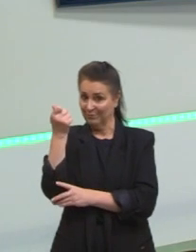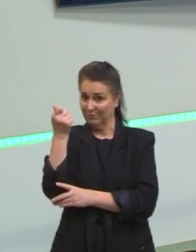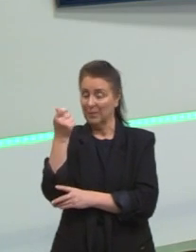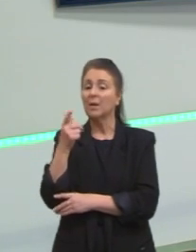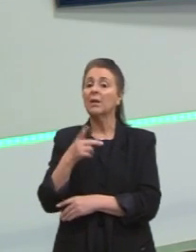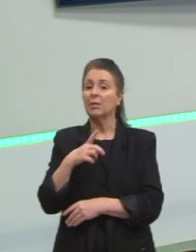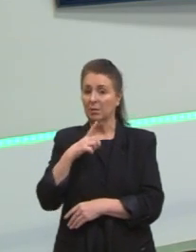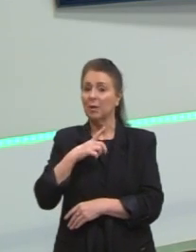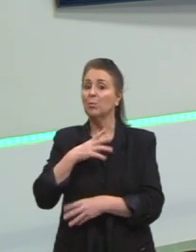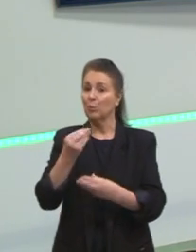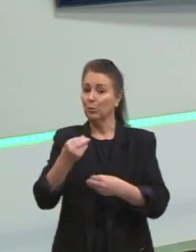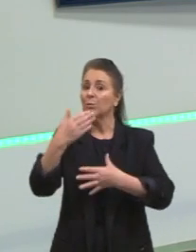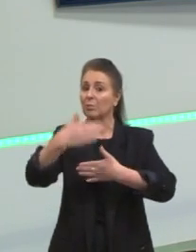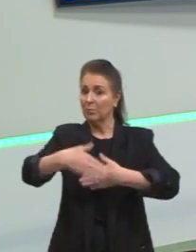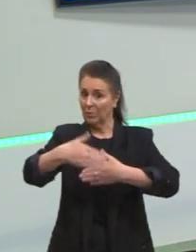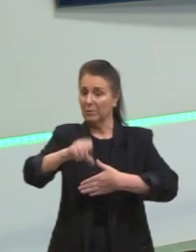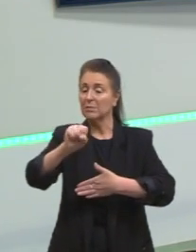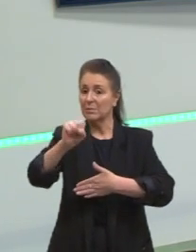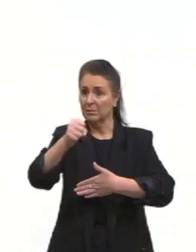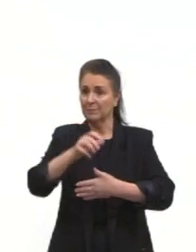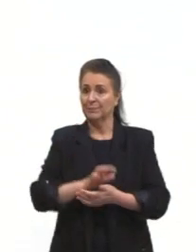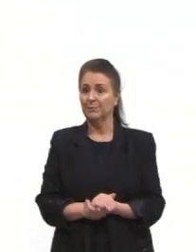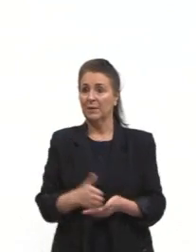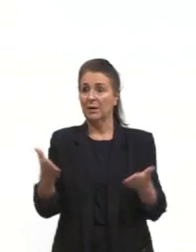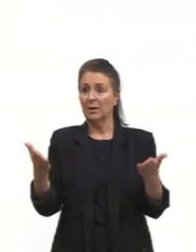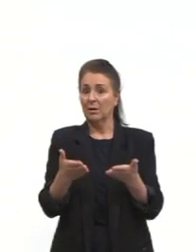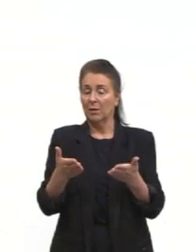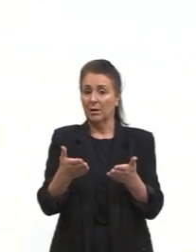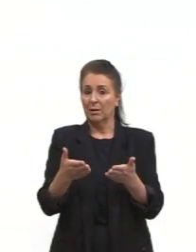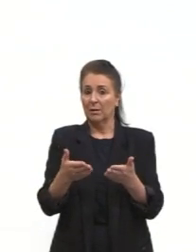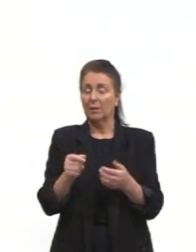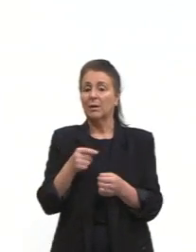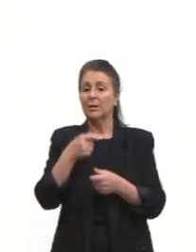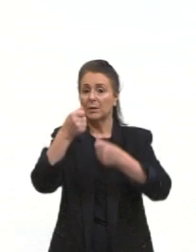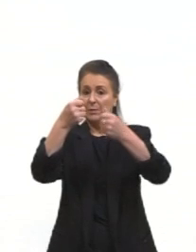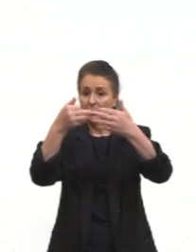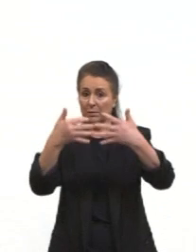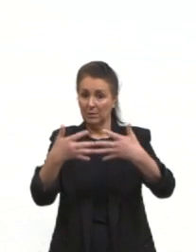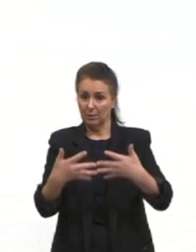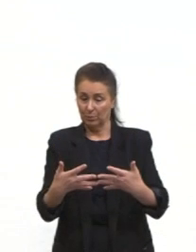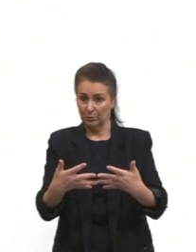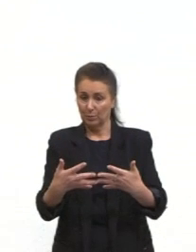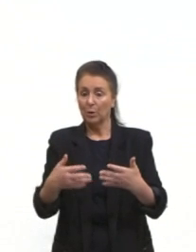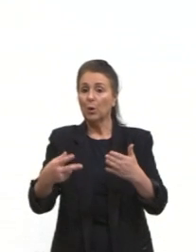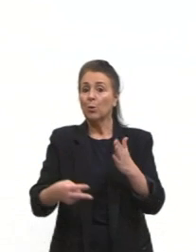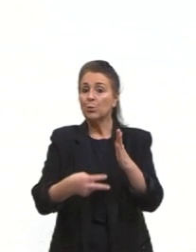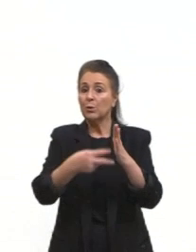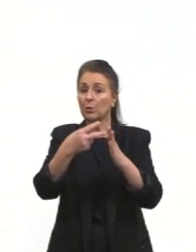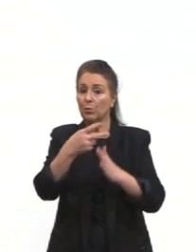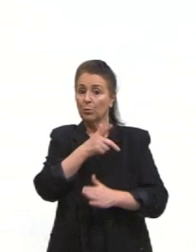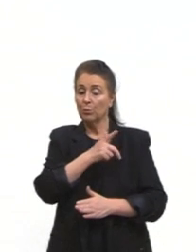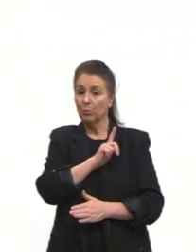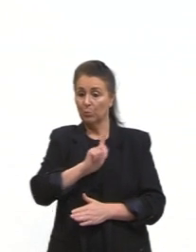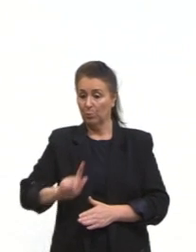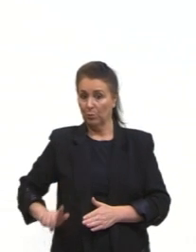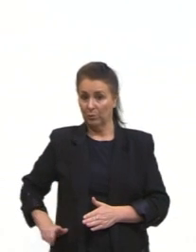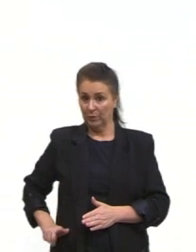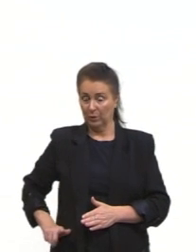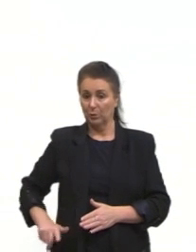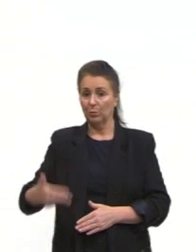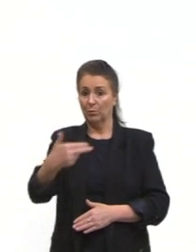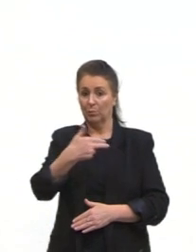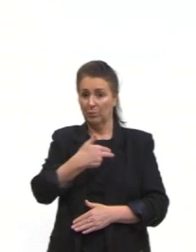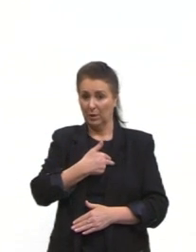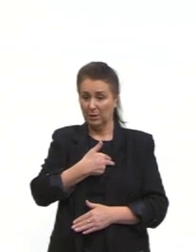sim. E agora, falando exatamente sobre essa questão, não no segundo governo de Vargas, mas no primeiro, ainda na